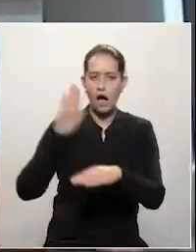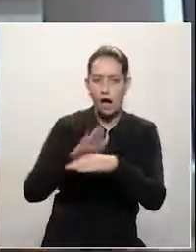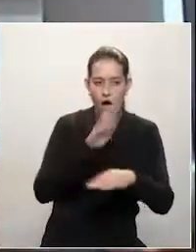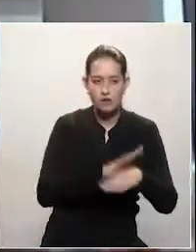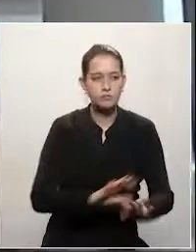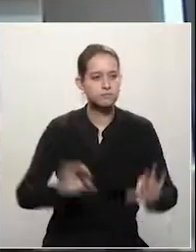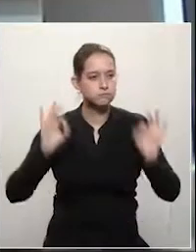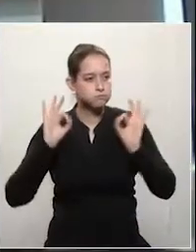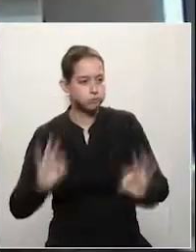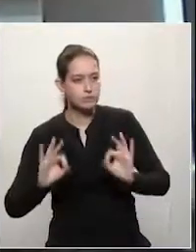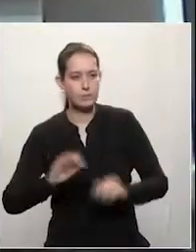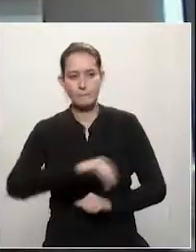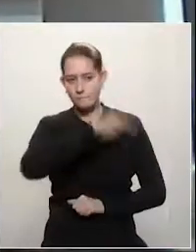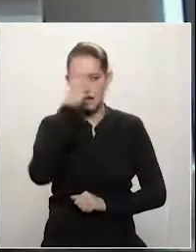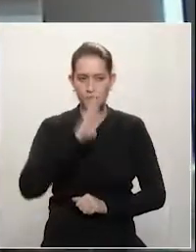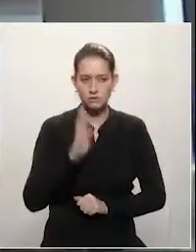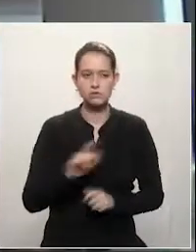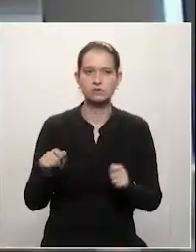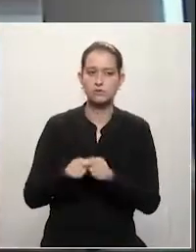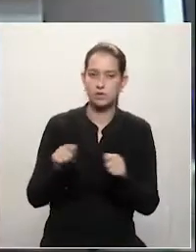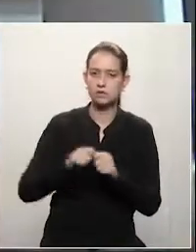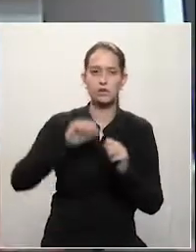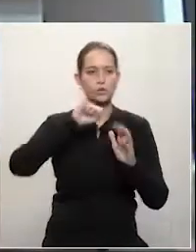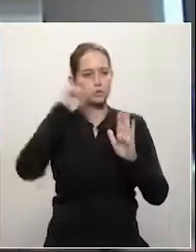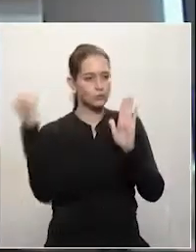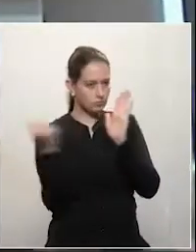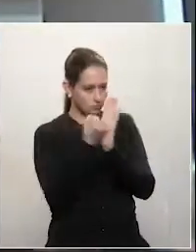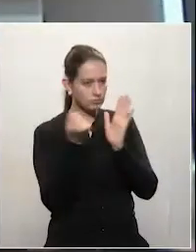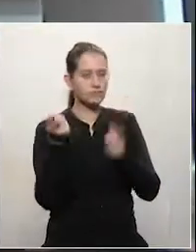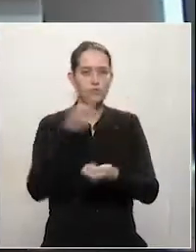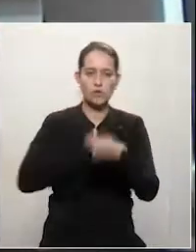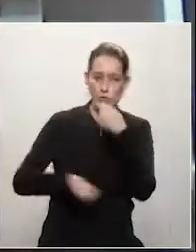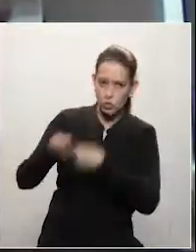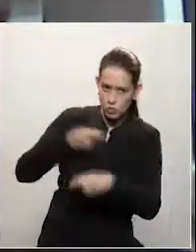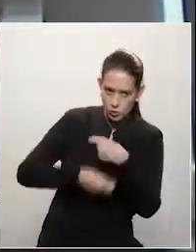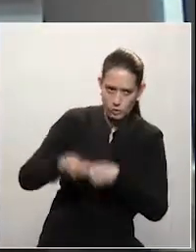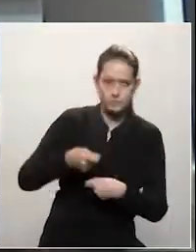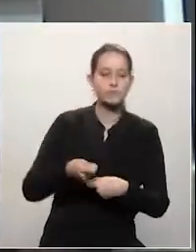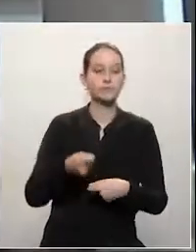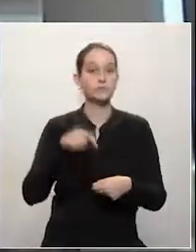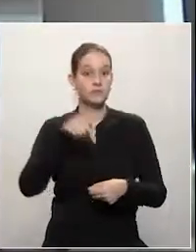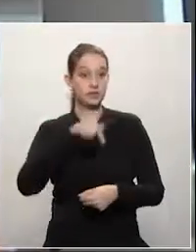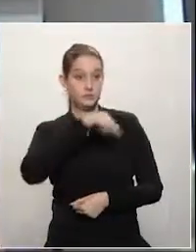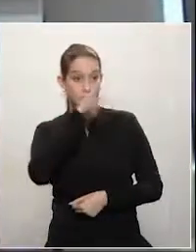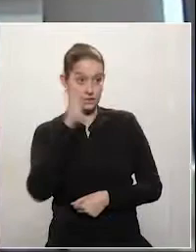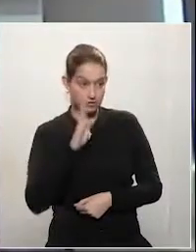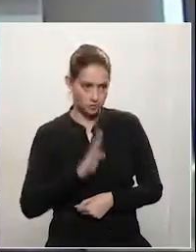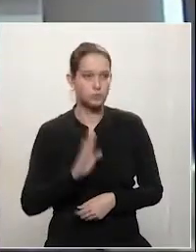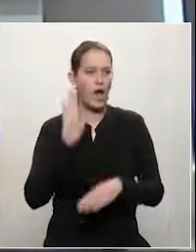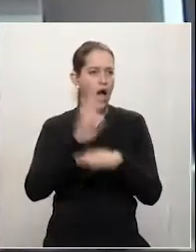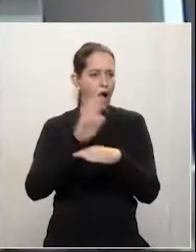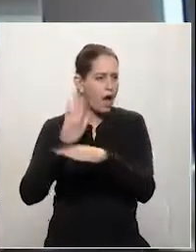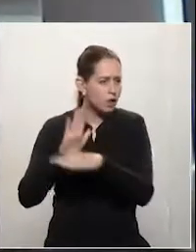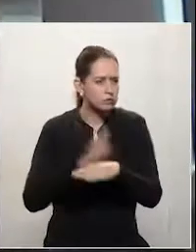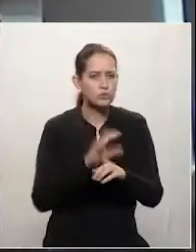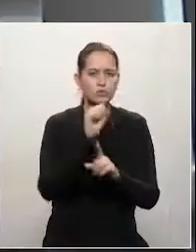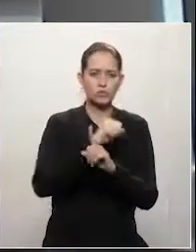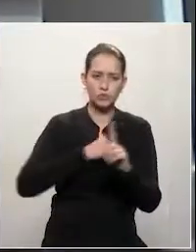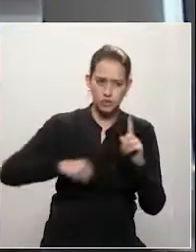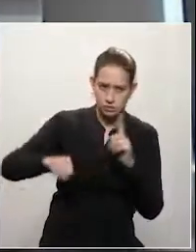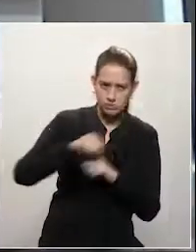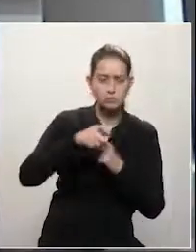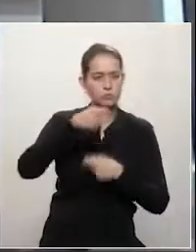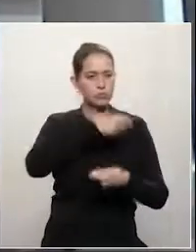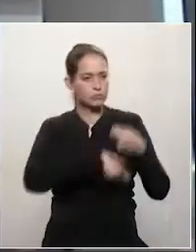que marcaram a economia desse país com todos os impactos sociais e econômicos que advêm de uma medida tão